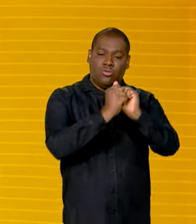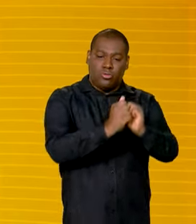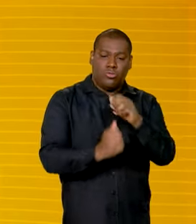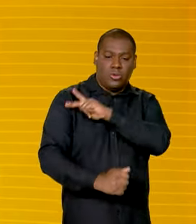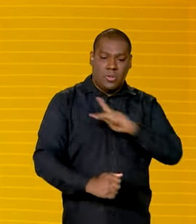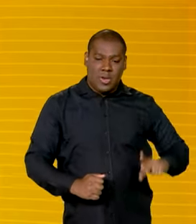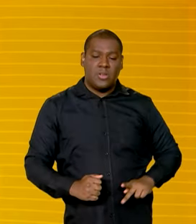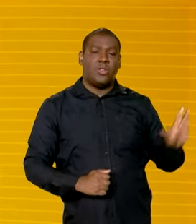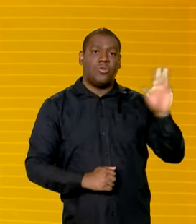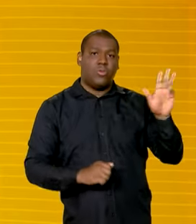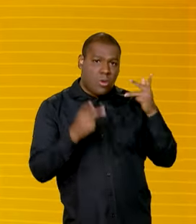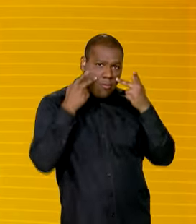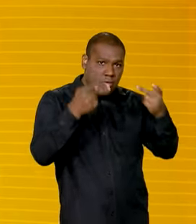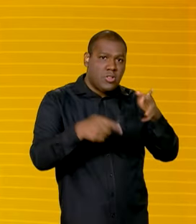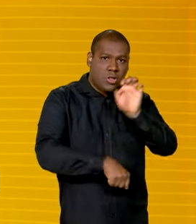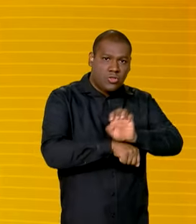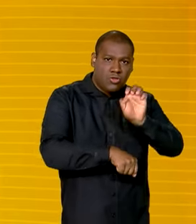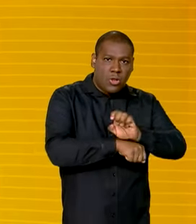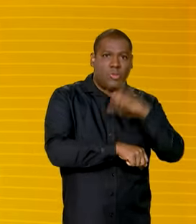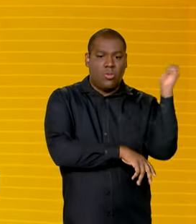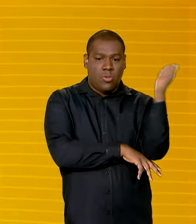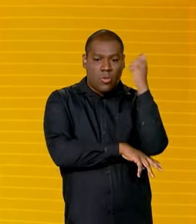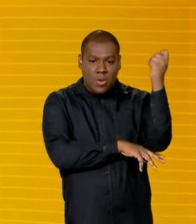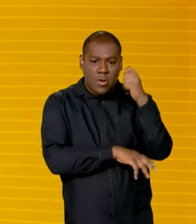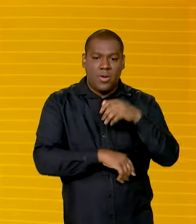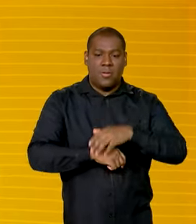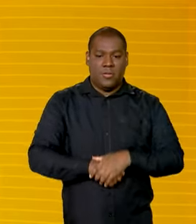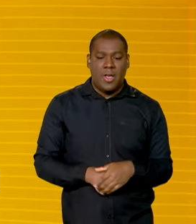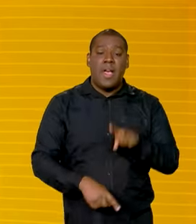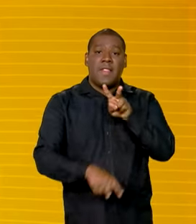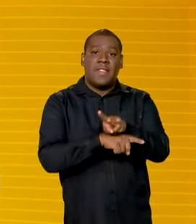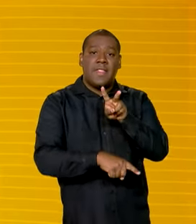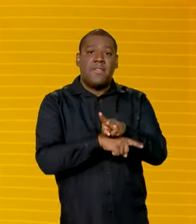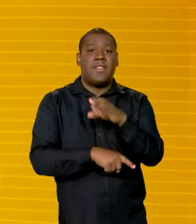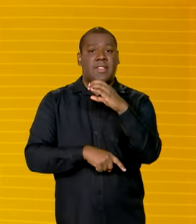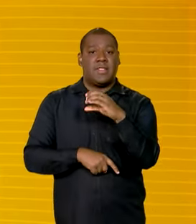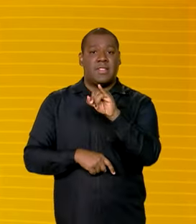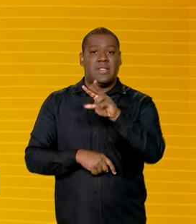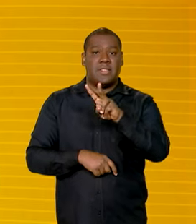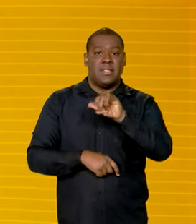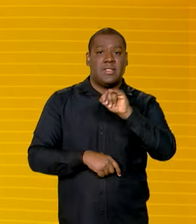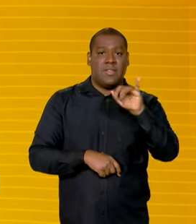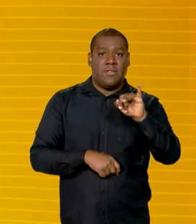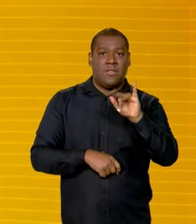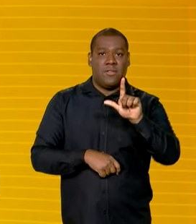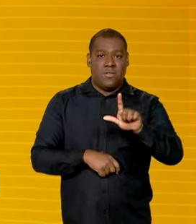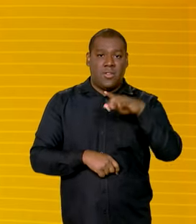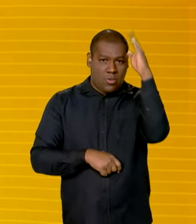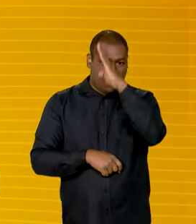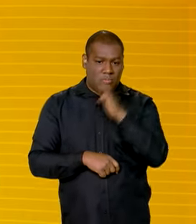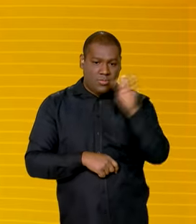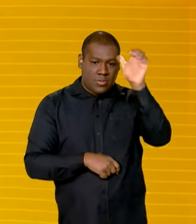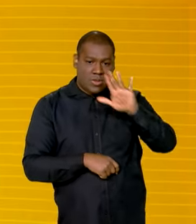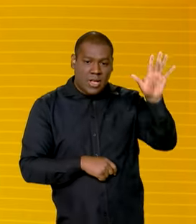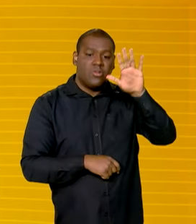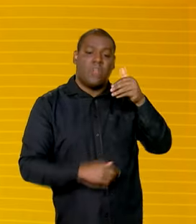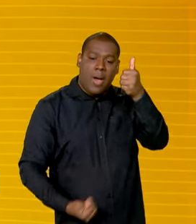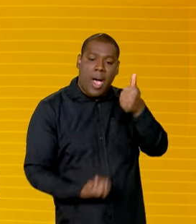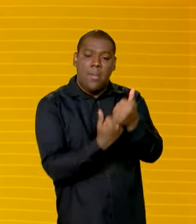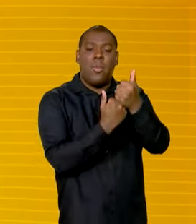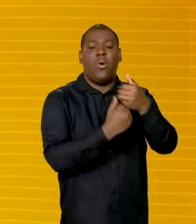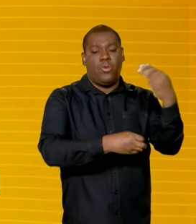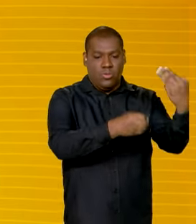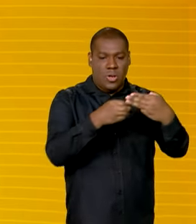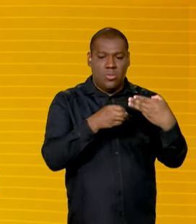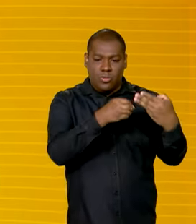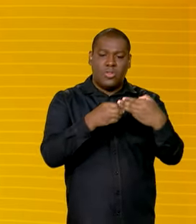do Sul. A Defesa Civil Nacional está lá, está acompanhando de perto e dando apoio aos municípios atingidos pelas chuvas. Teve uma